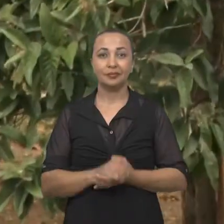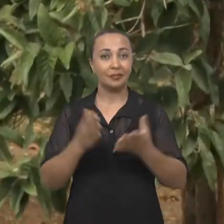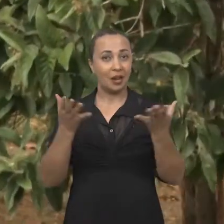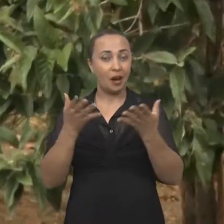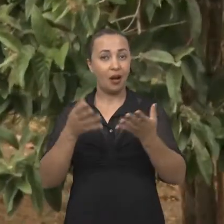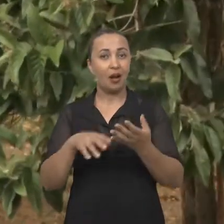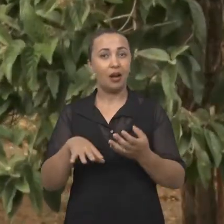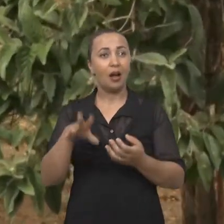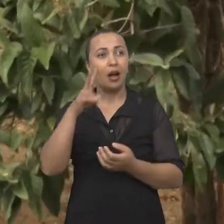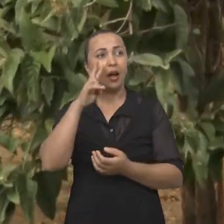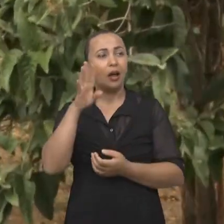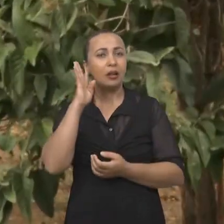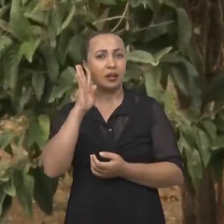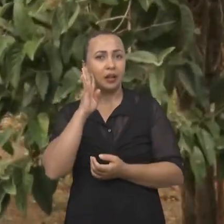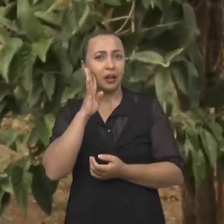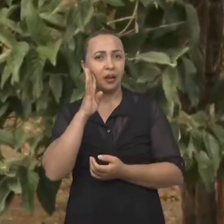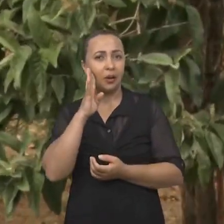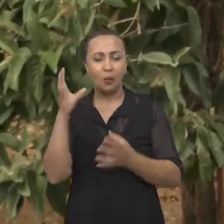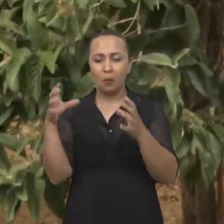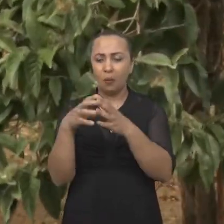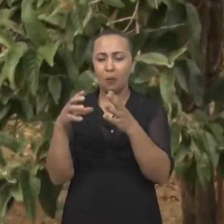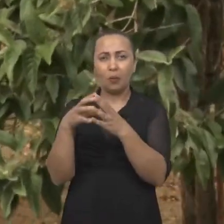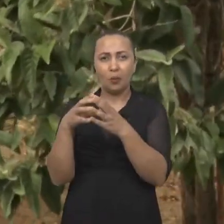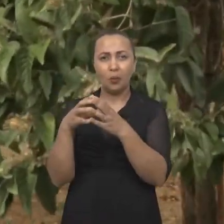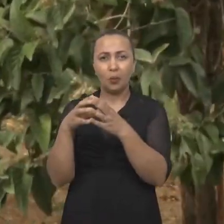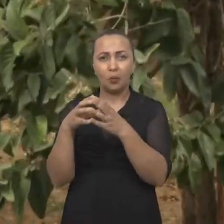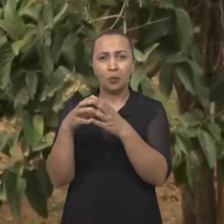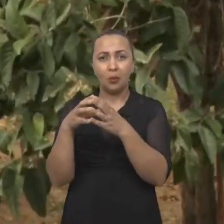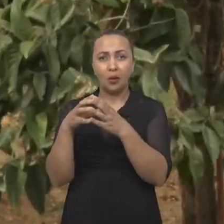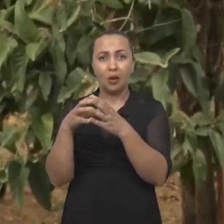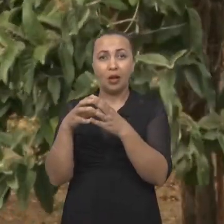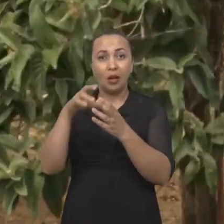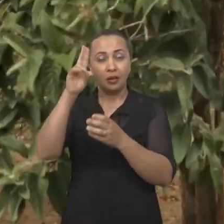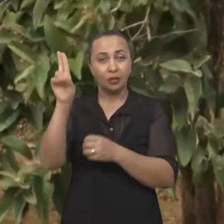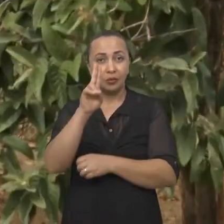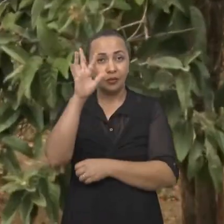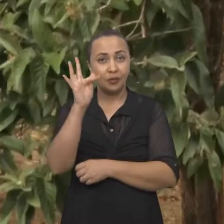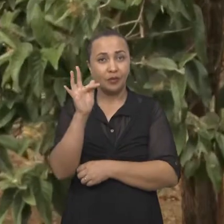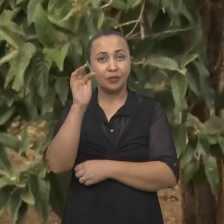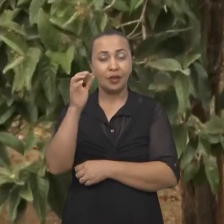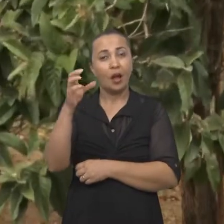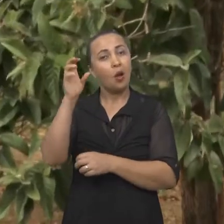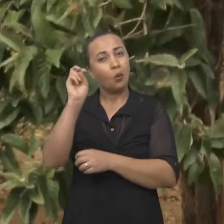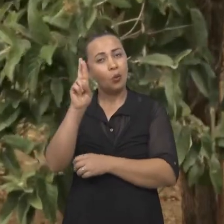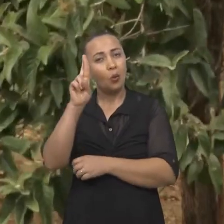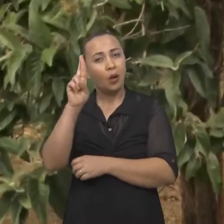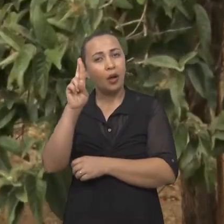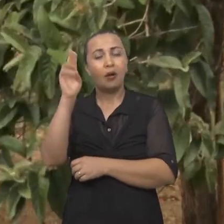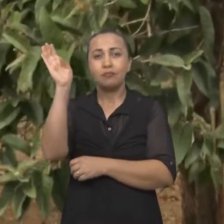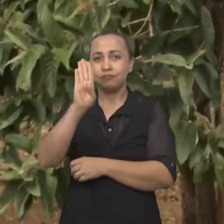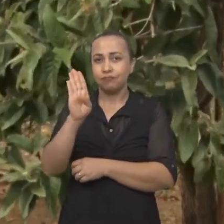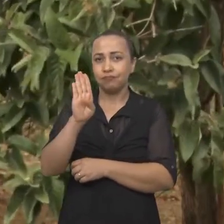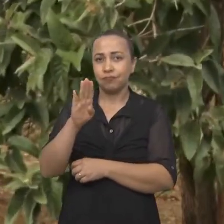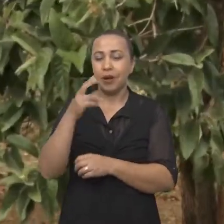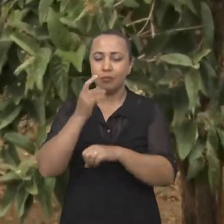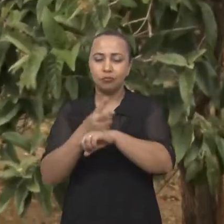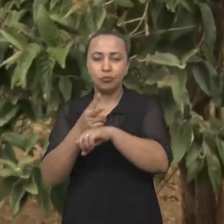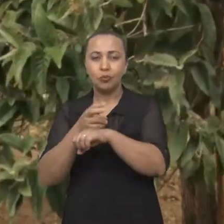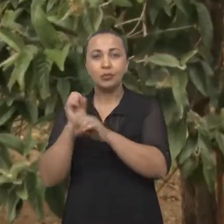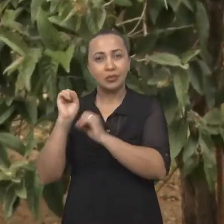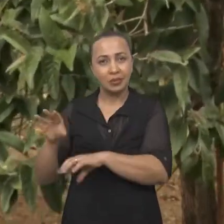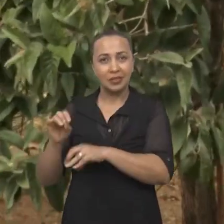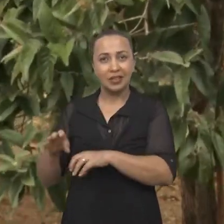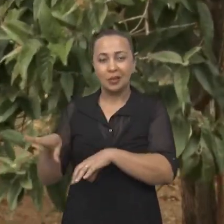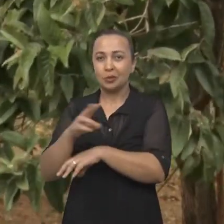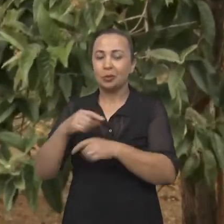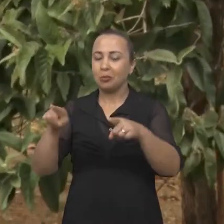Agora, só que interessante. Uma turma da Universidade Federal do Recôncavo Baiano busca educar através de um certo estilo musical.